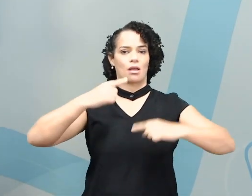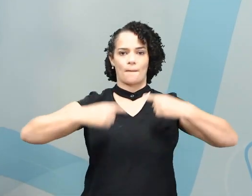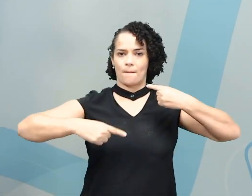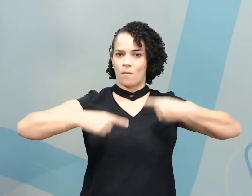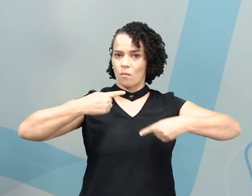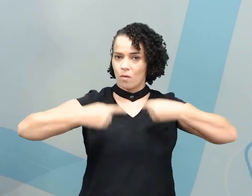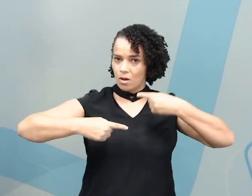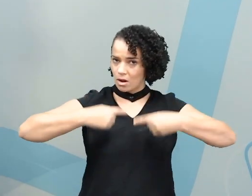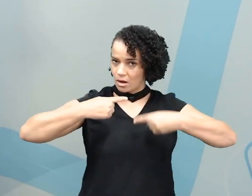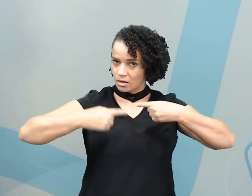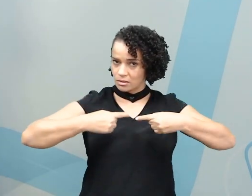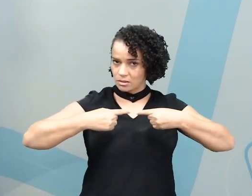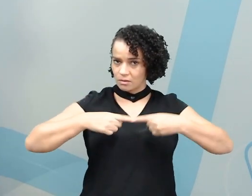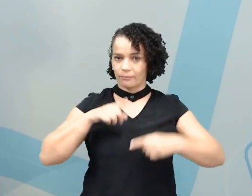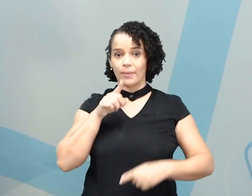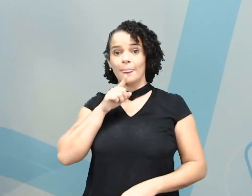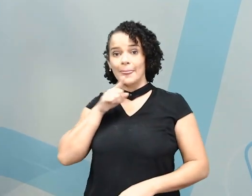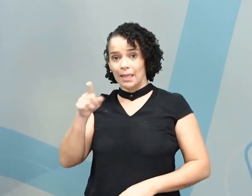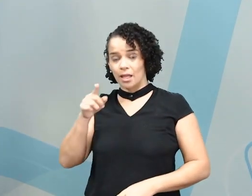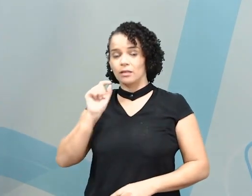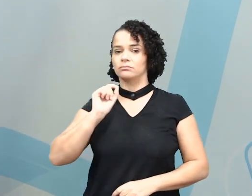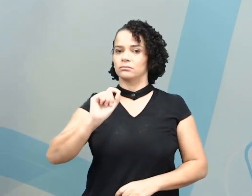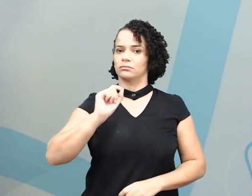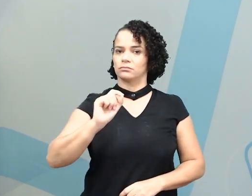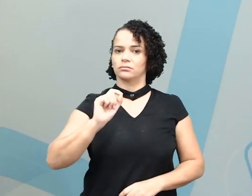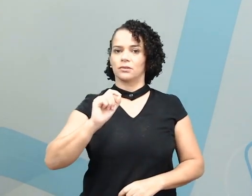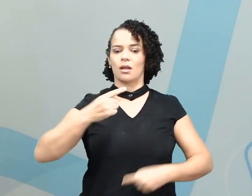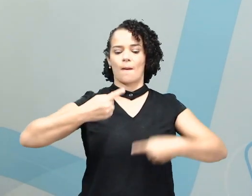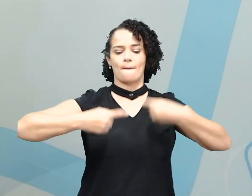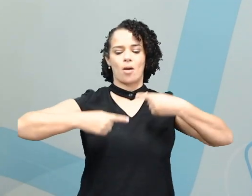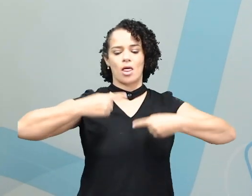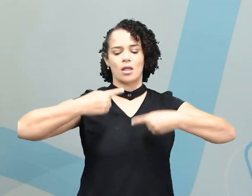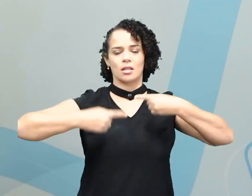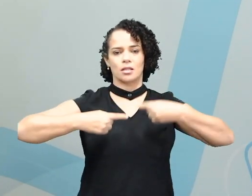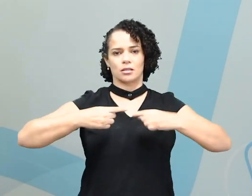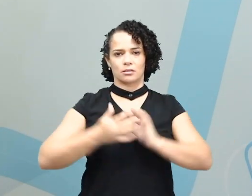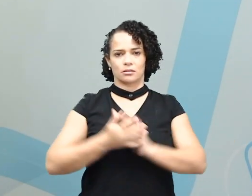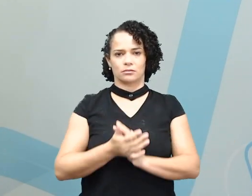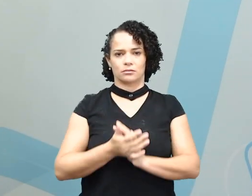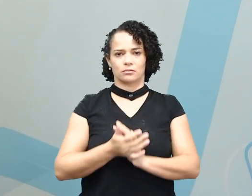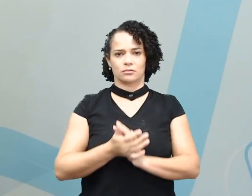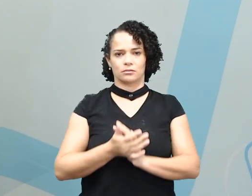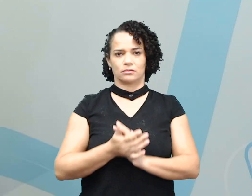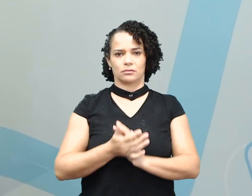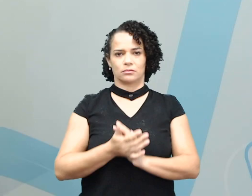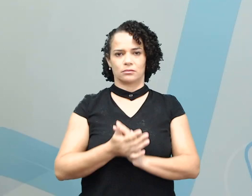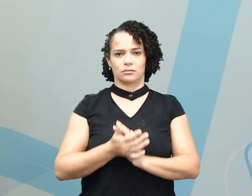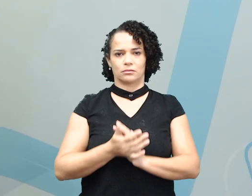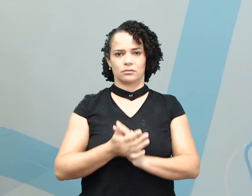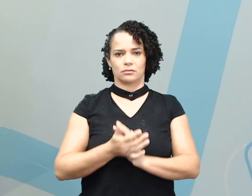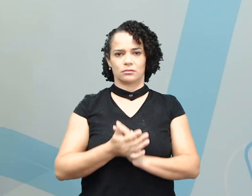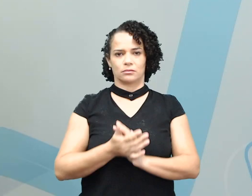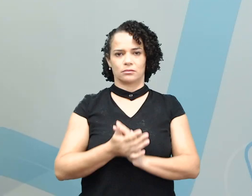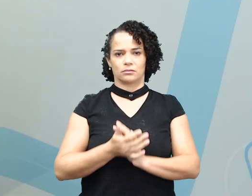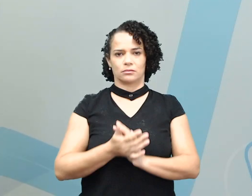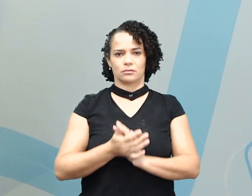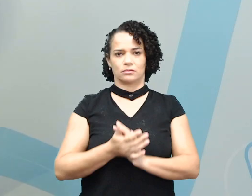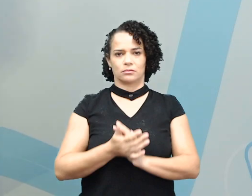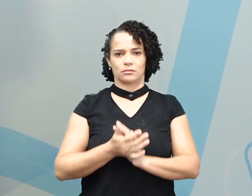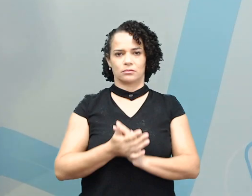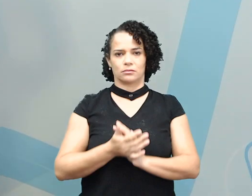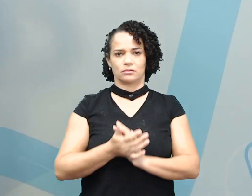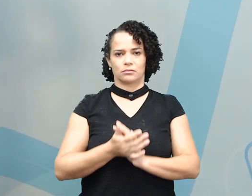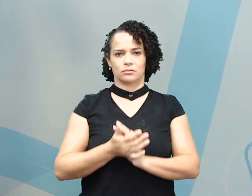She is a politician. Percebam a terminação. Ian. Politician. She is a